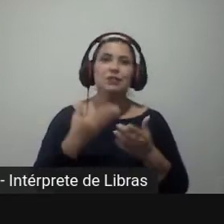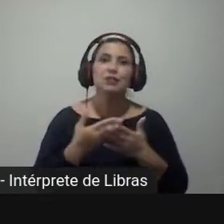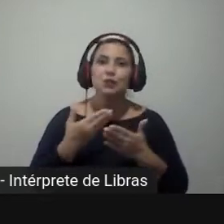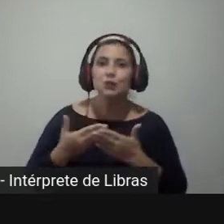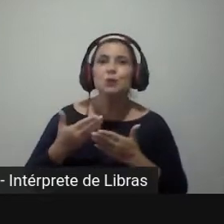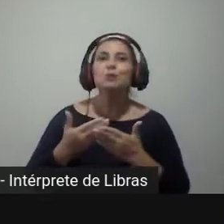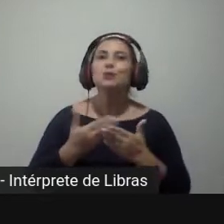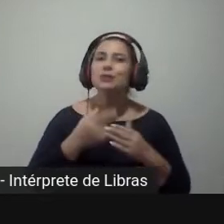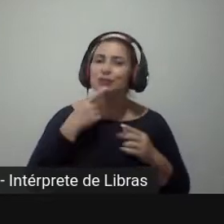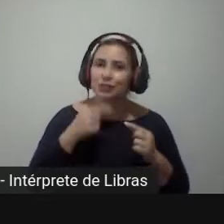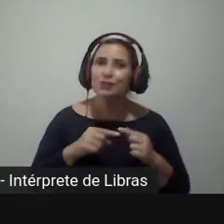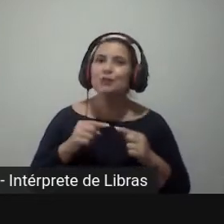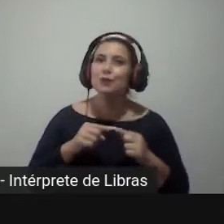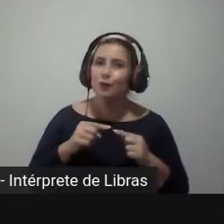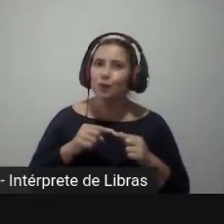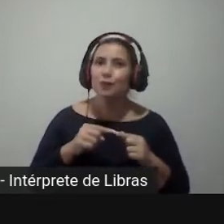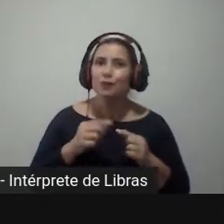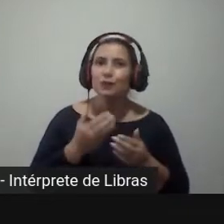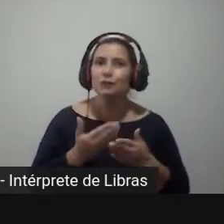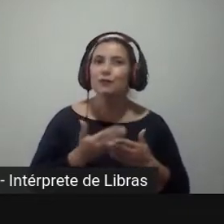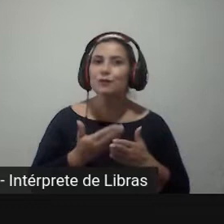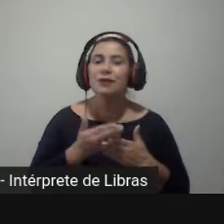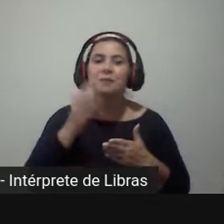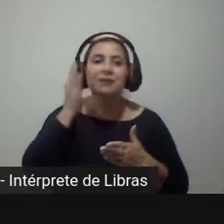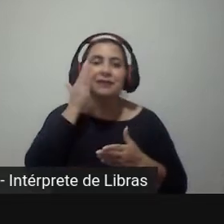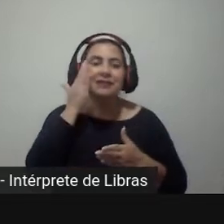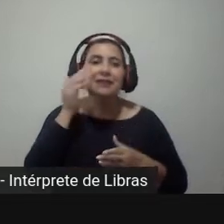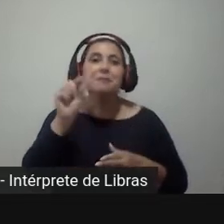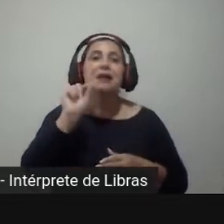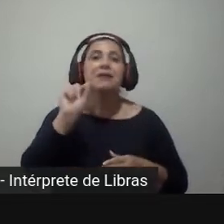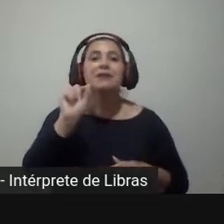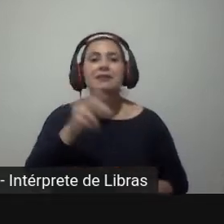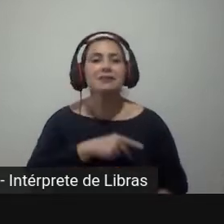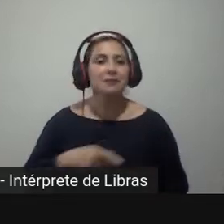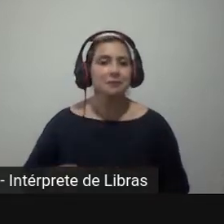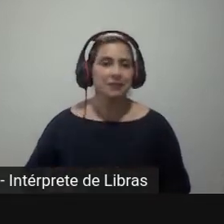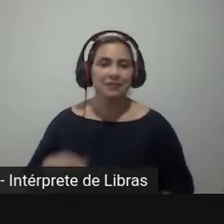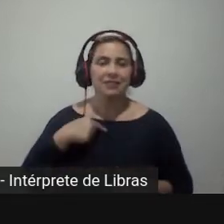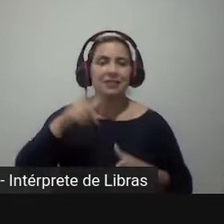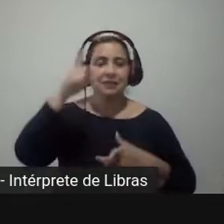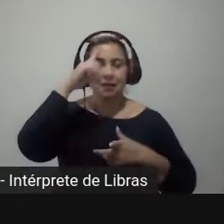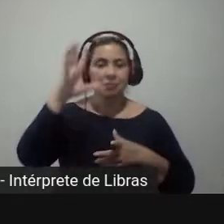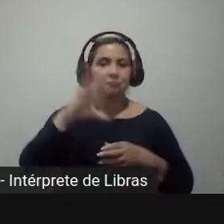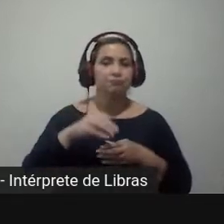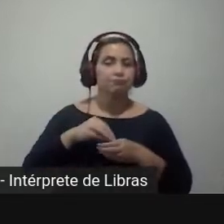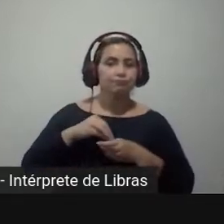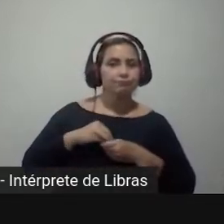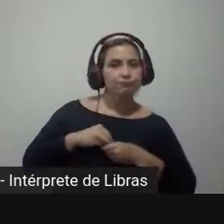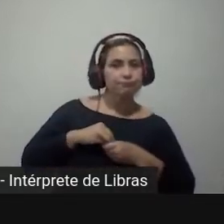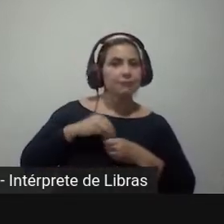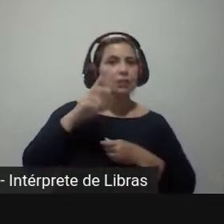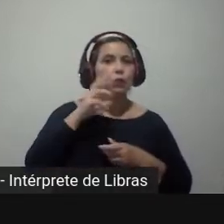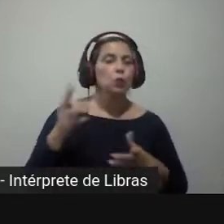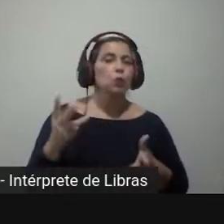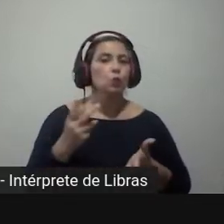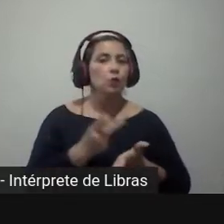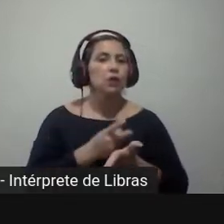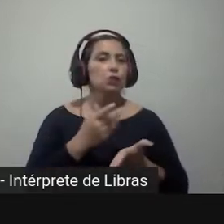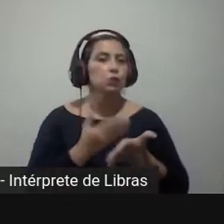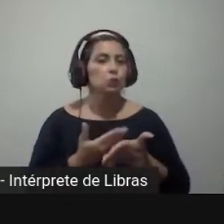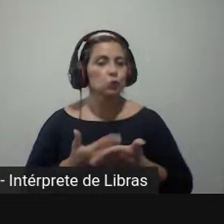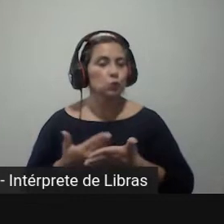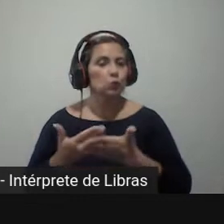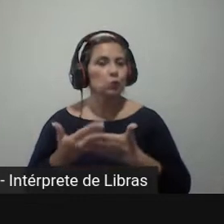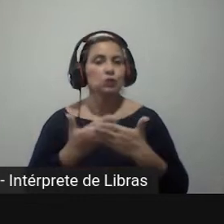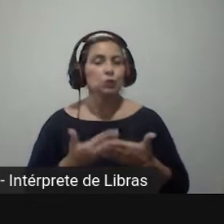novas realidades também. Então, você teve uma internacionalização desse fenômeno, do estudo desse fenômeno.